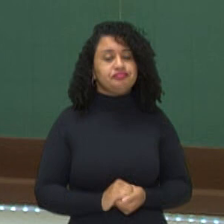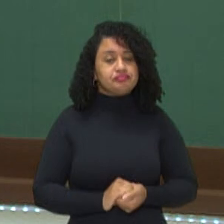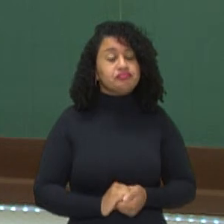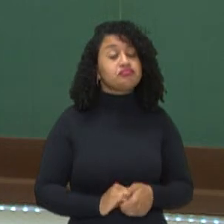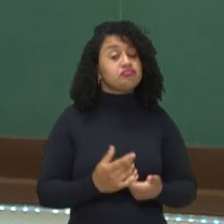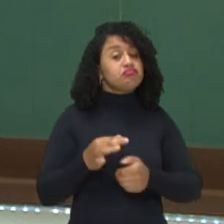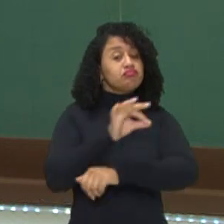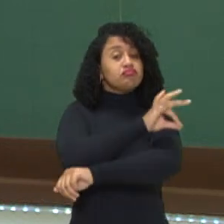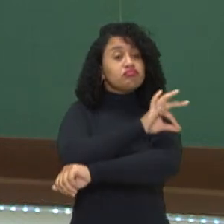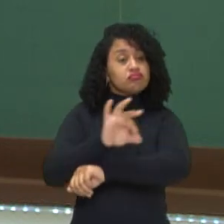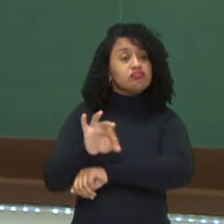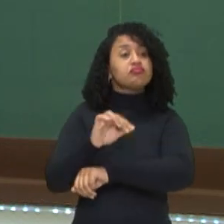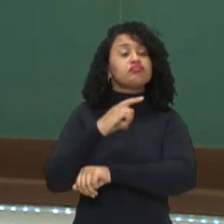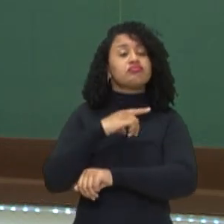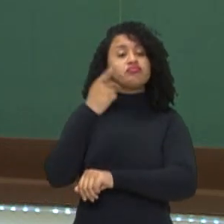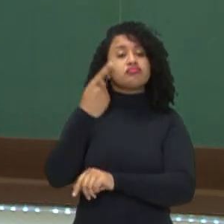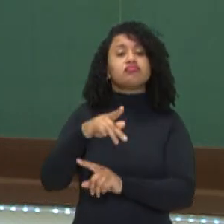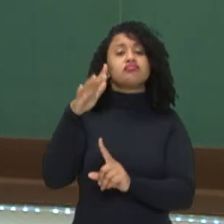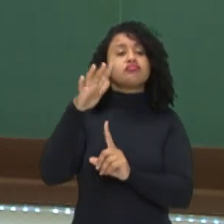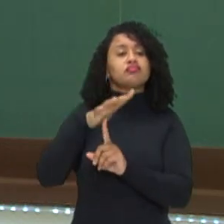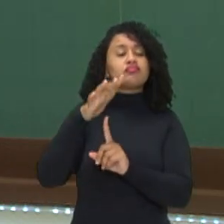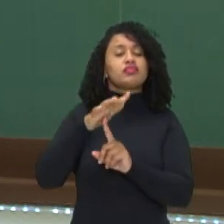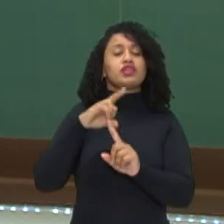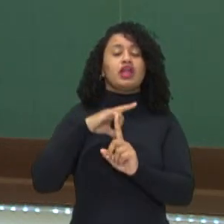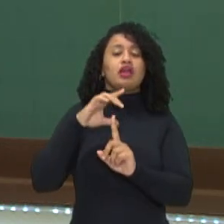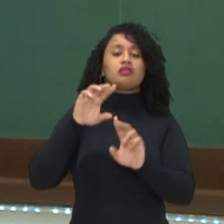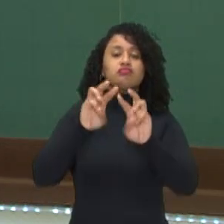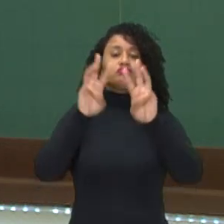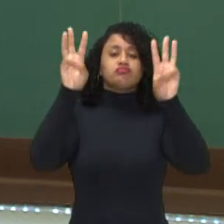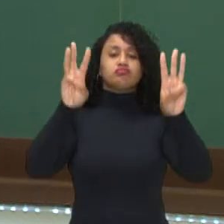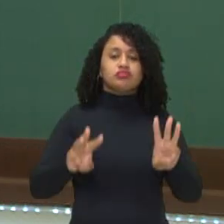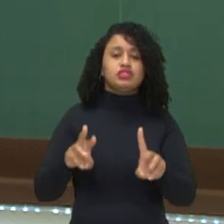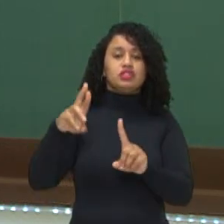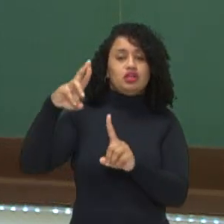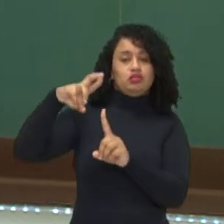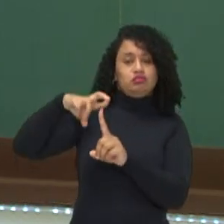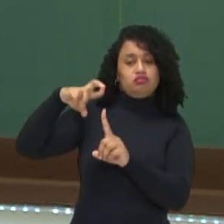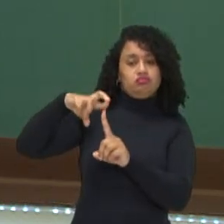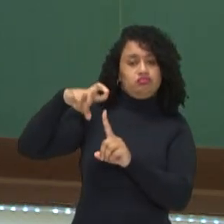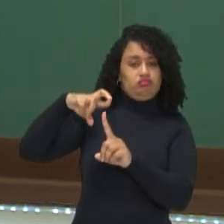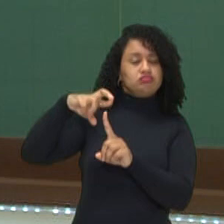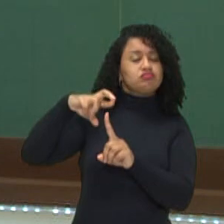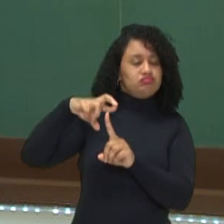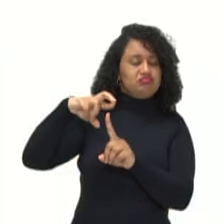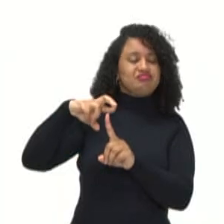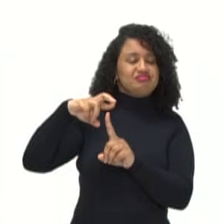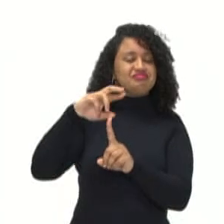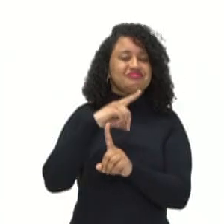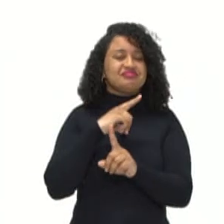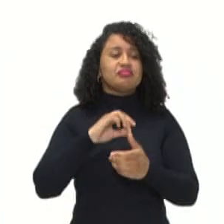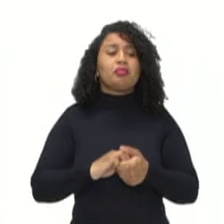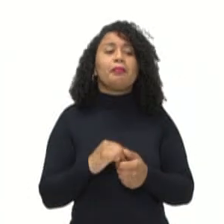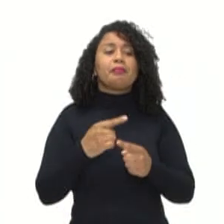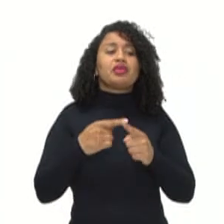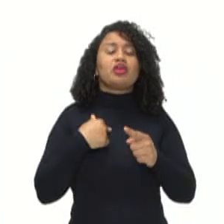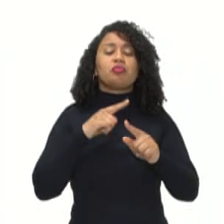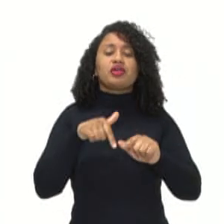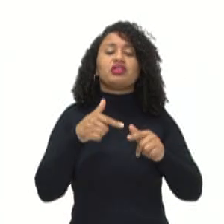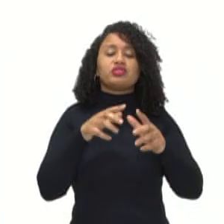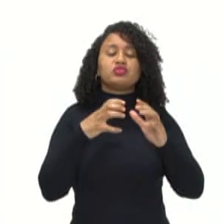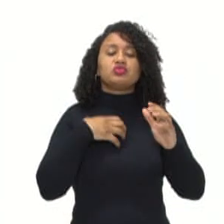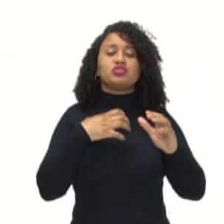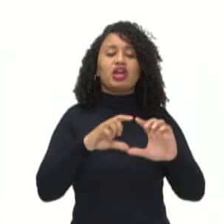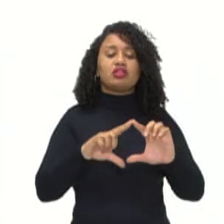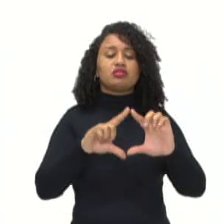Então, arquiteturas situadas no Paraná. Então, o Museu Oscar Niemeyer, ou mais conhecido como o Museu do Olho. Por causa do formato